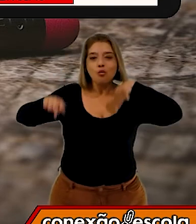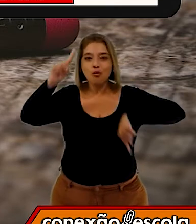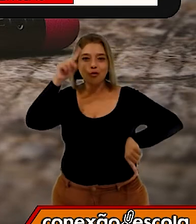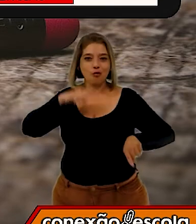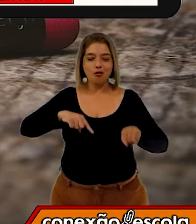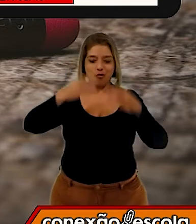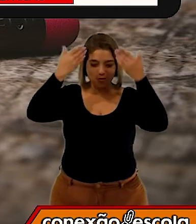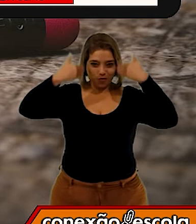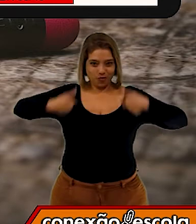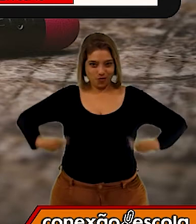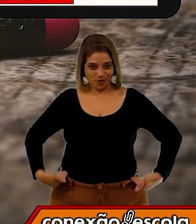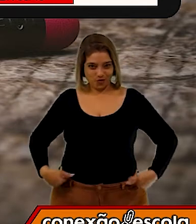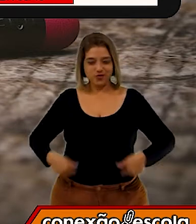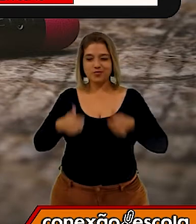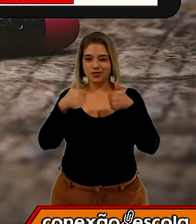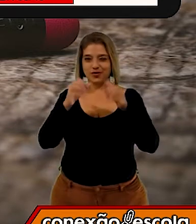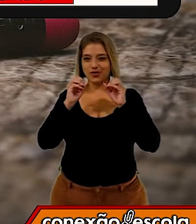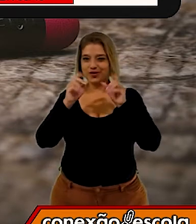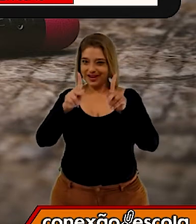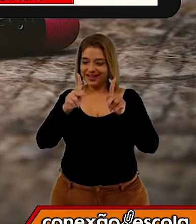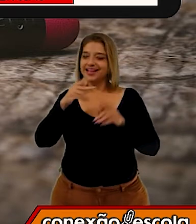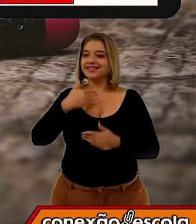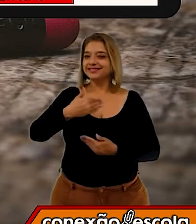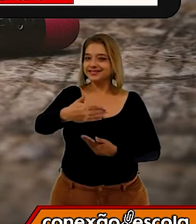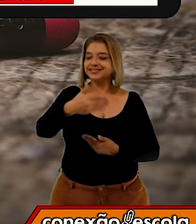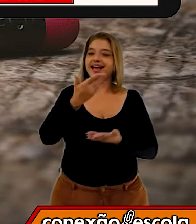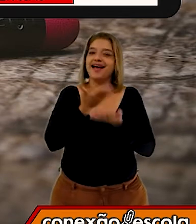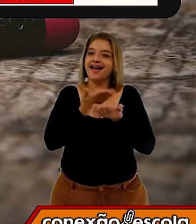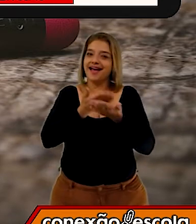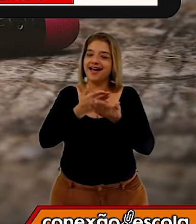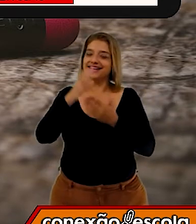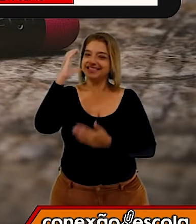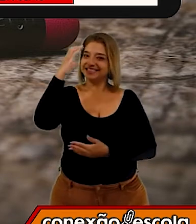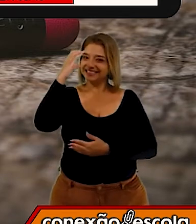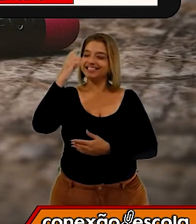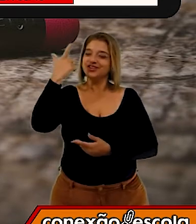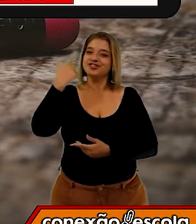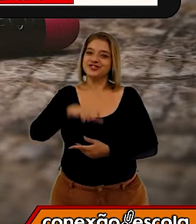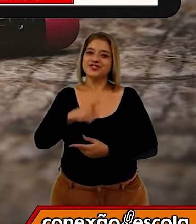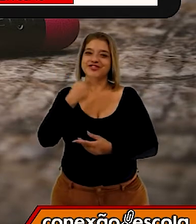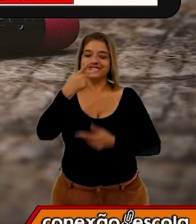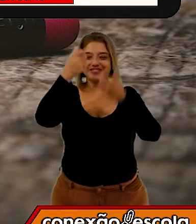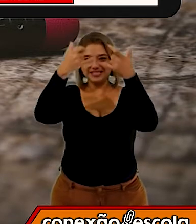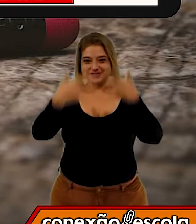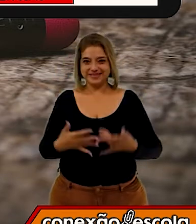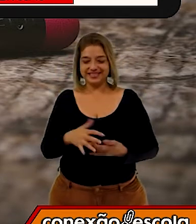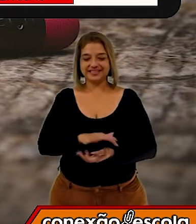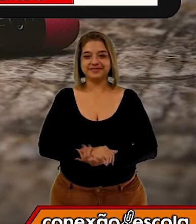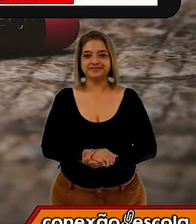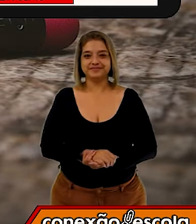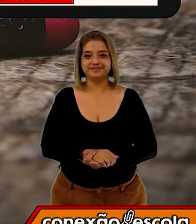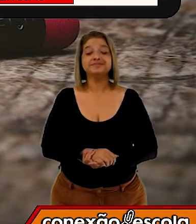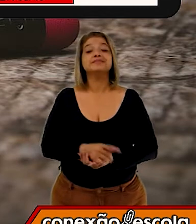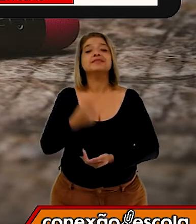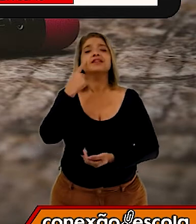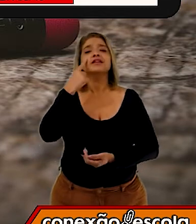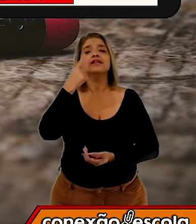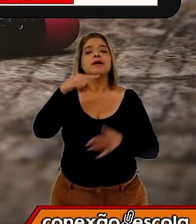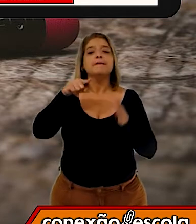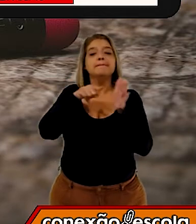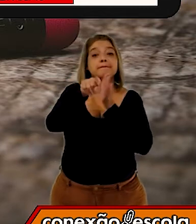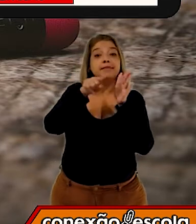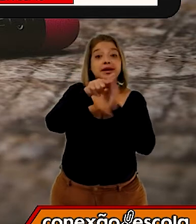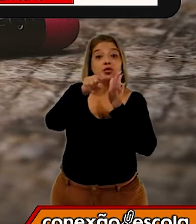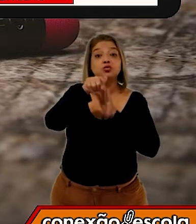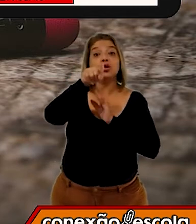corpo, ok? Aguardem! Nas próximas aulas de ciência, a gente chega lá. Veja as perguntas e